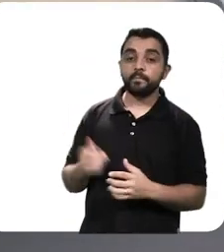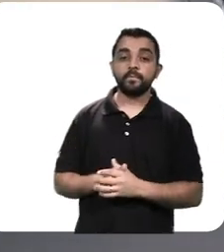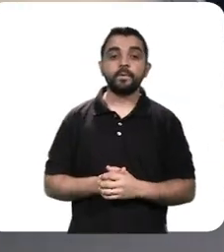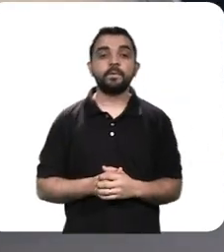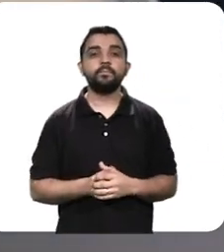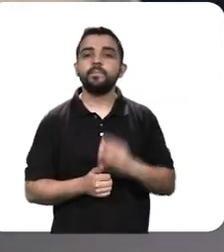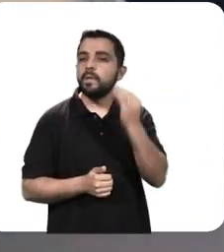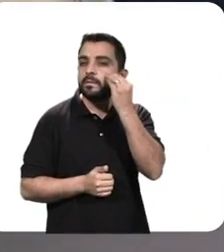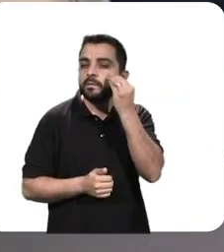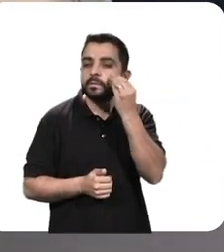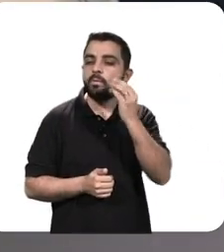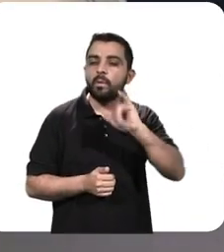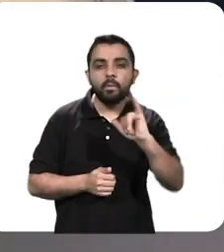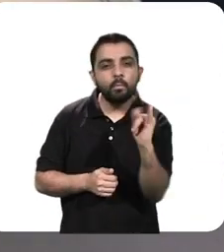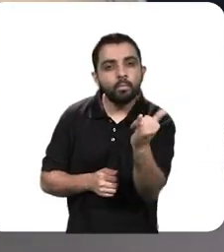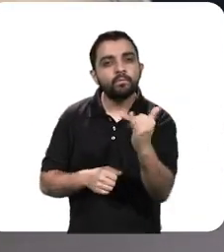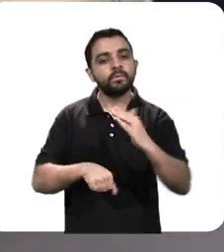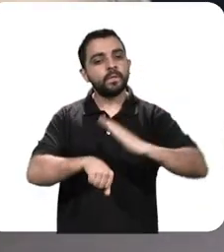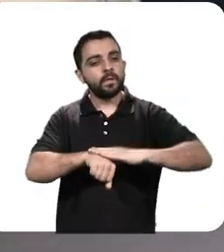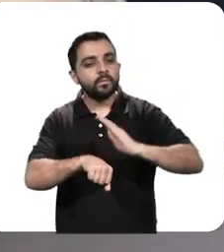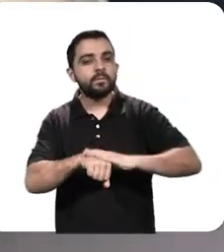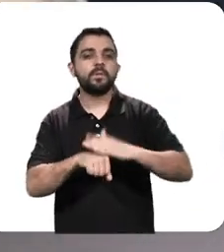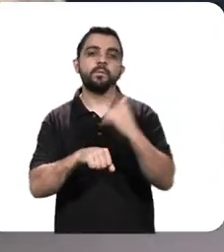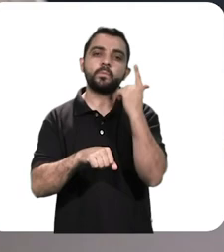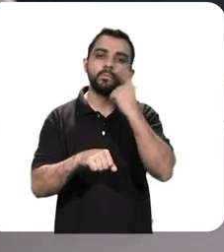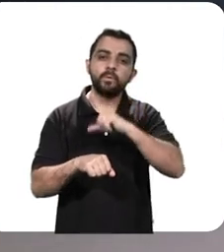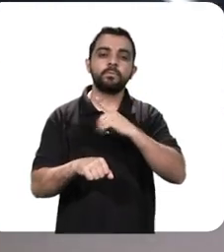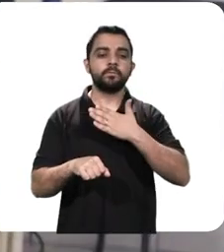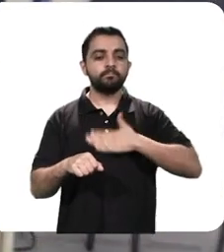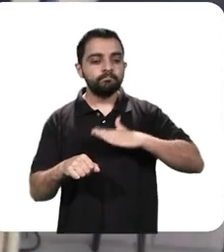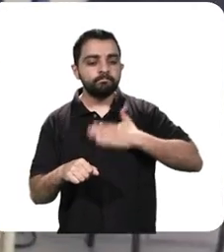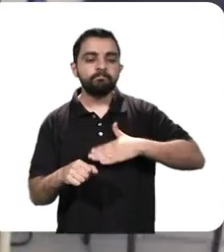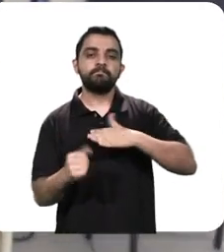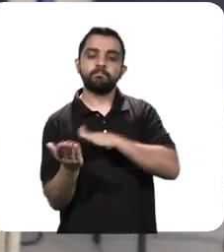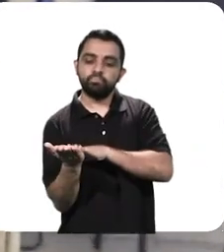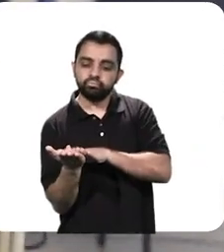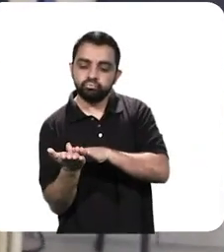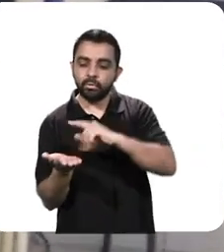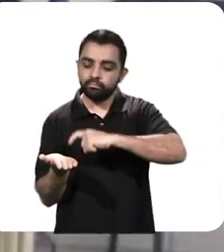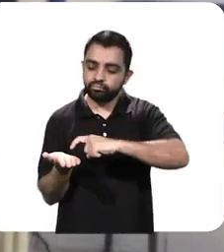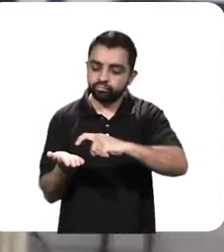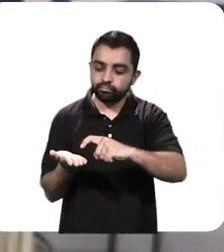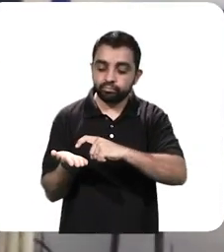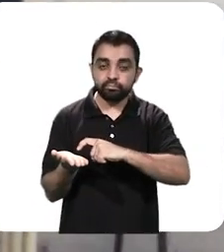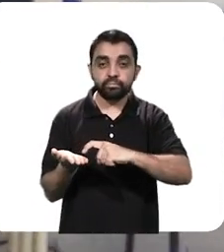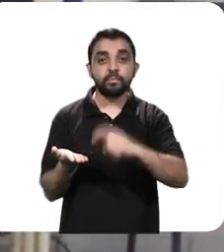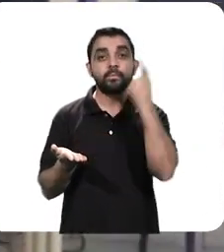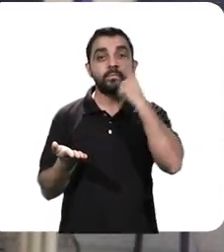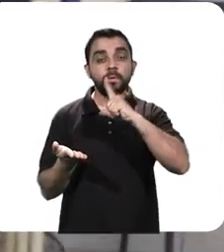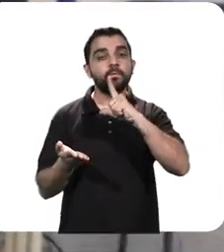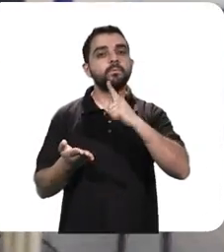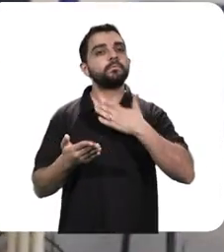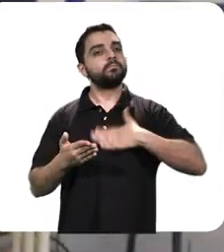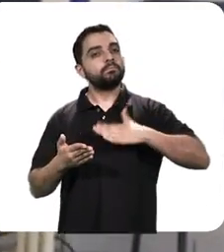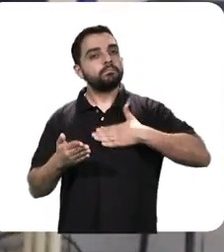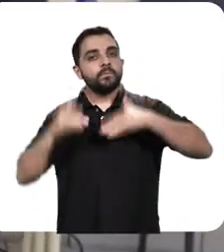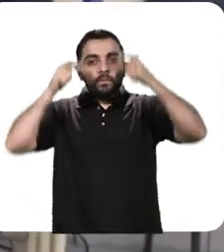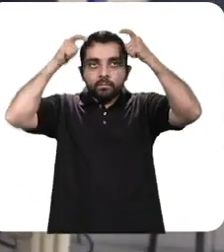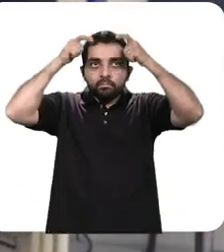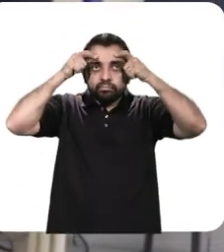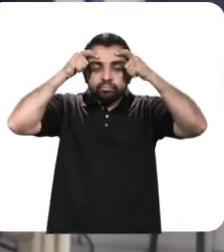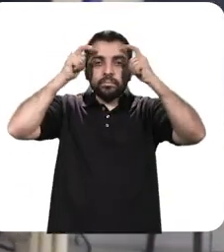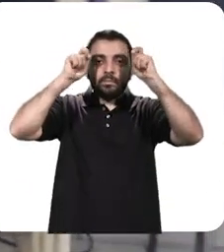No início a gente tentou trabalhar bastante com a otimização do processo, bem confortável para a pessoa que vai estar utilizando,